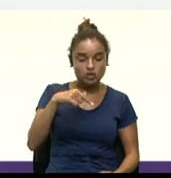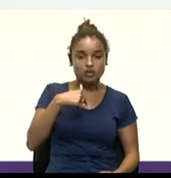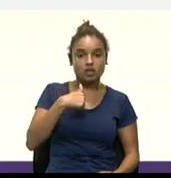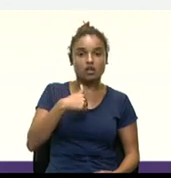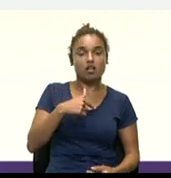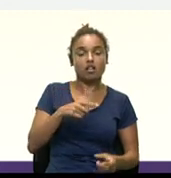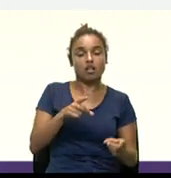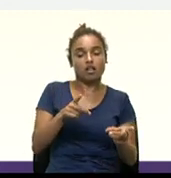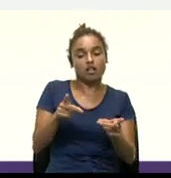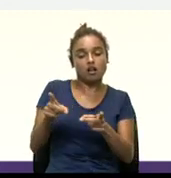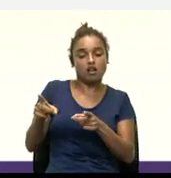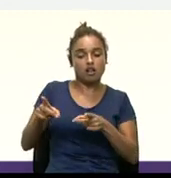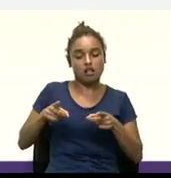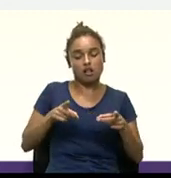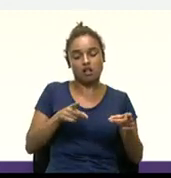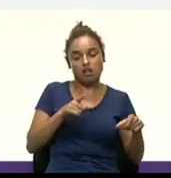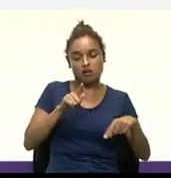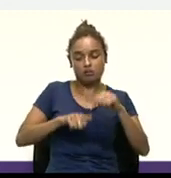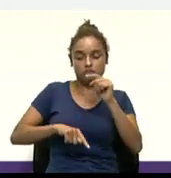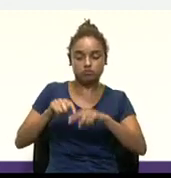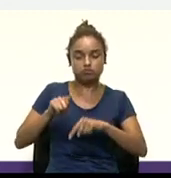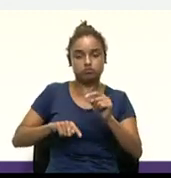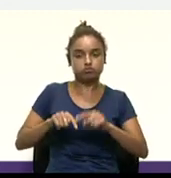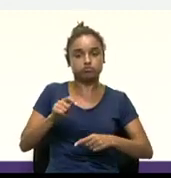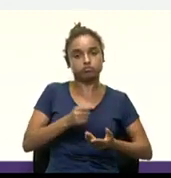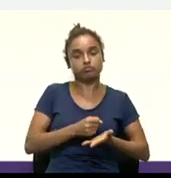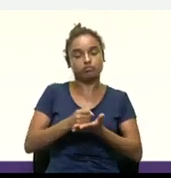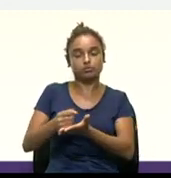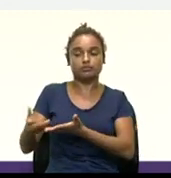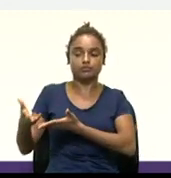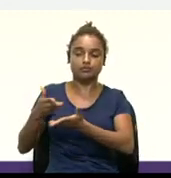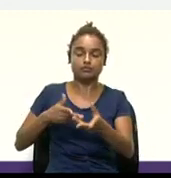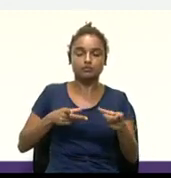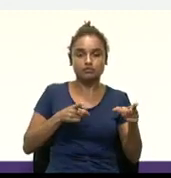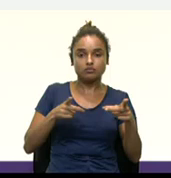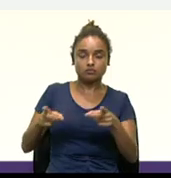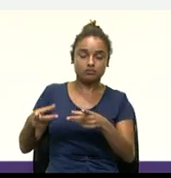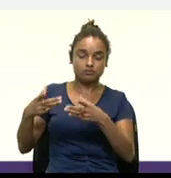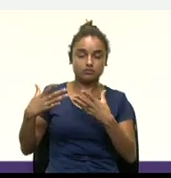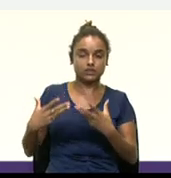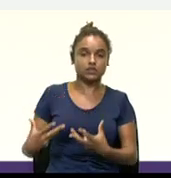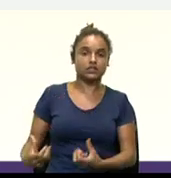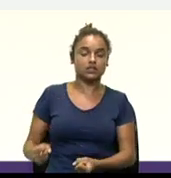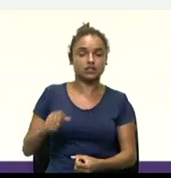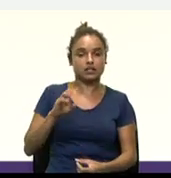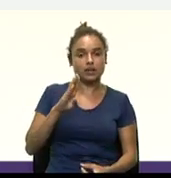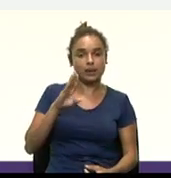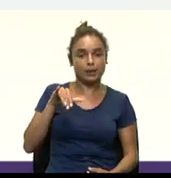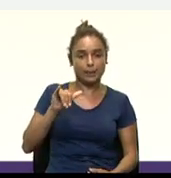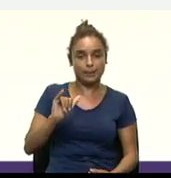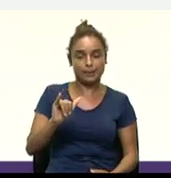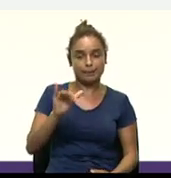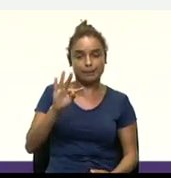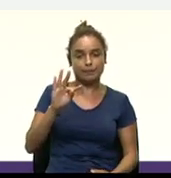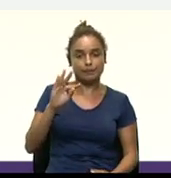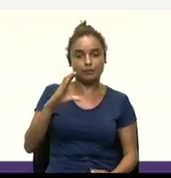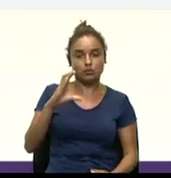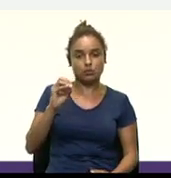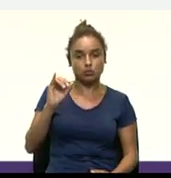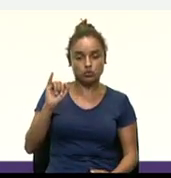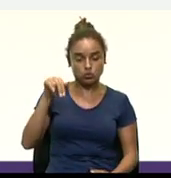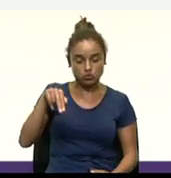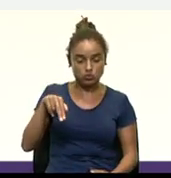comercializo vendo produtos e serviços, então, aceitando bitcoin. E o terceiro